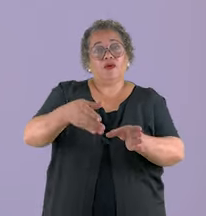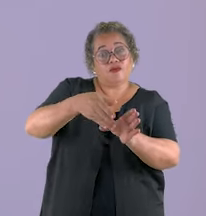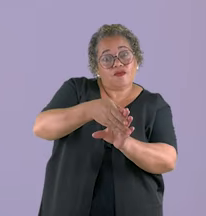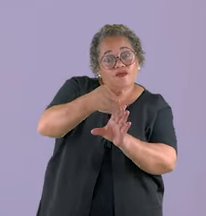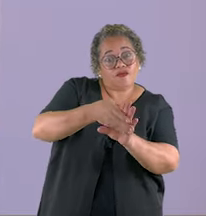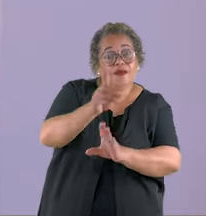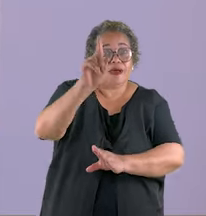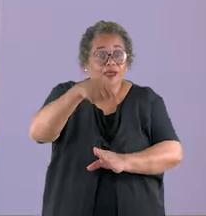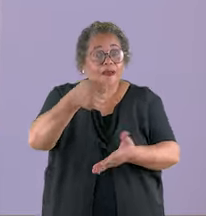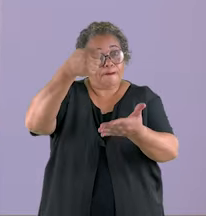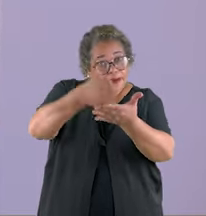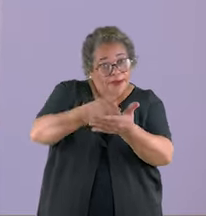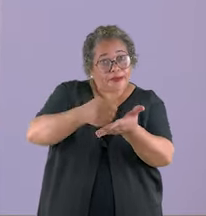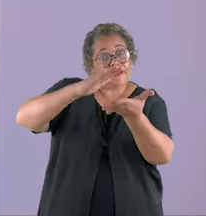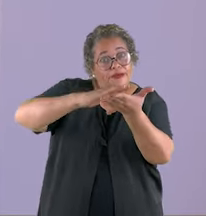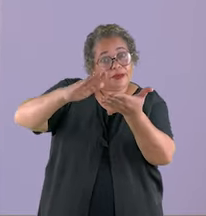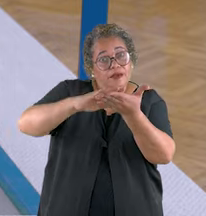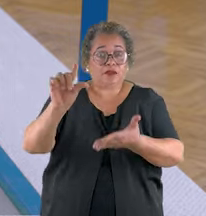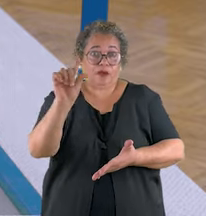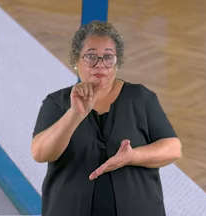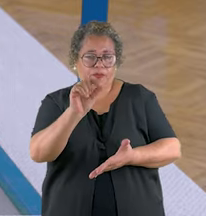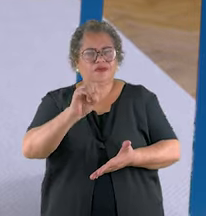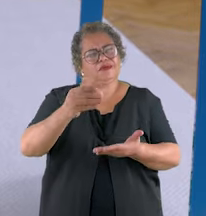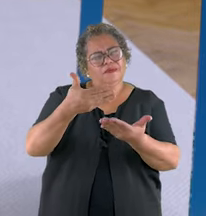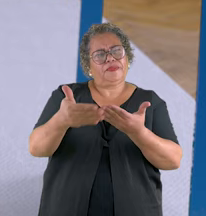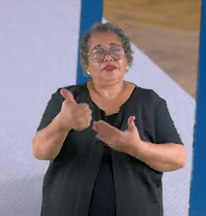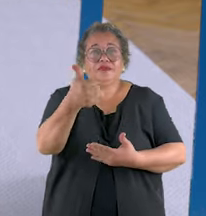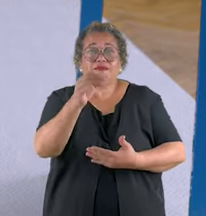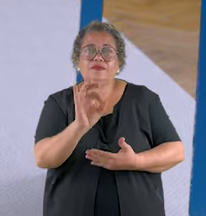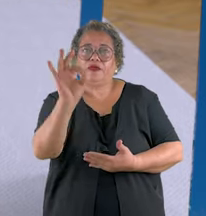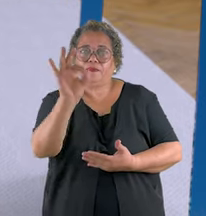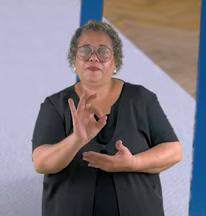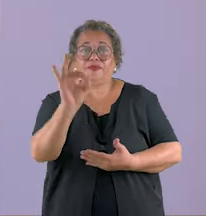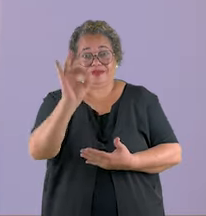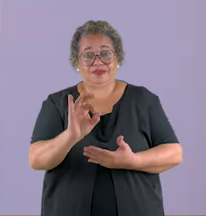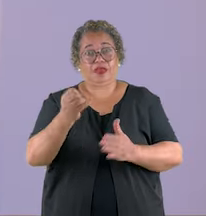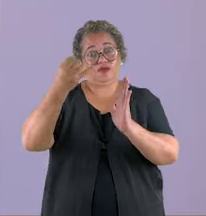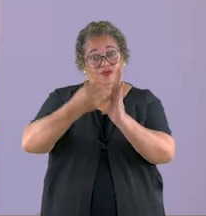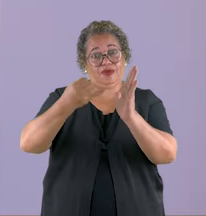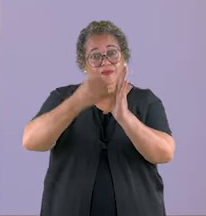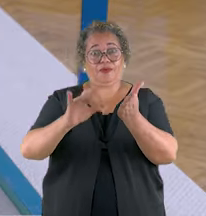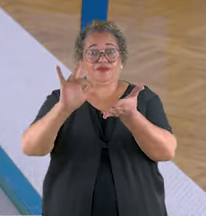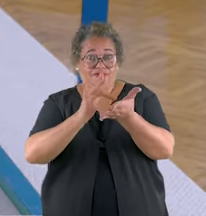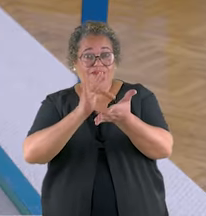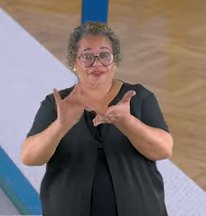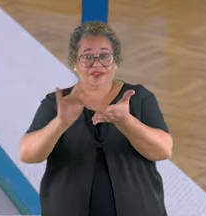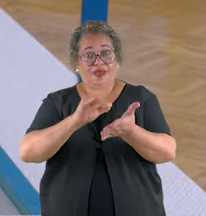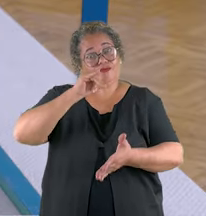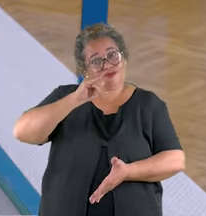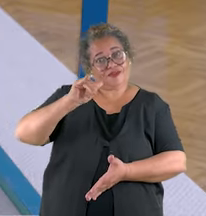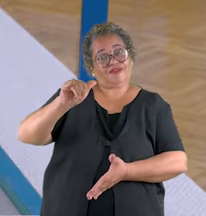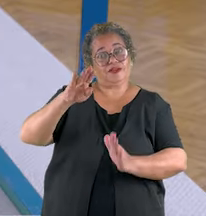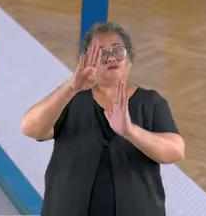A dica é ficar em dia e economizar. Se você perdeu os 10% do IPTU Digital, eu tenho uma boa notícia. Ainda dá